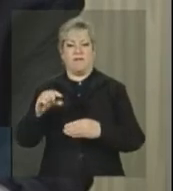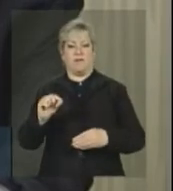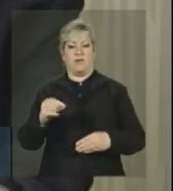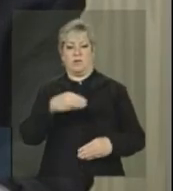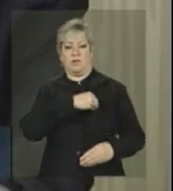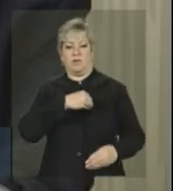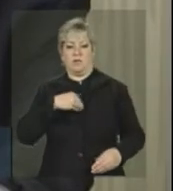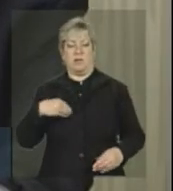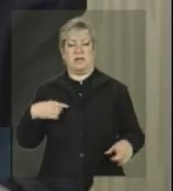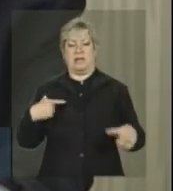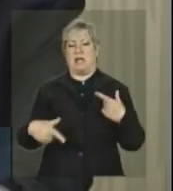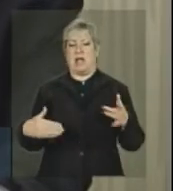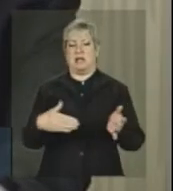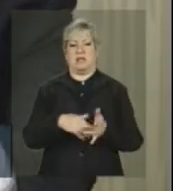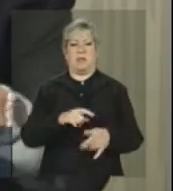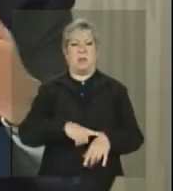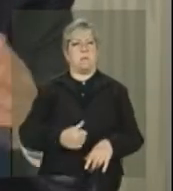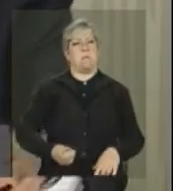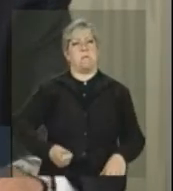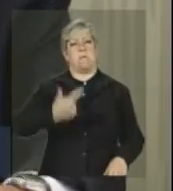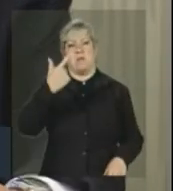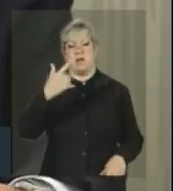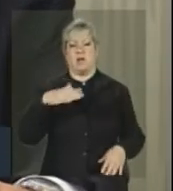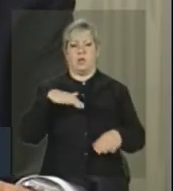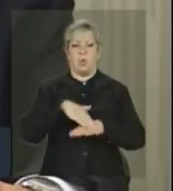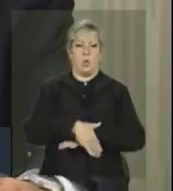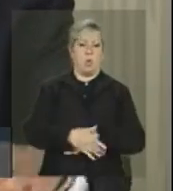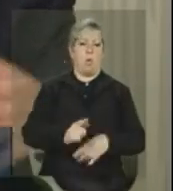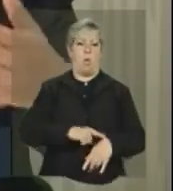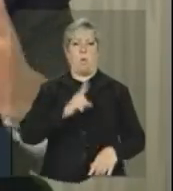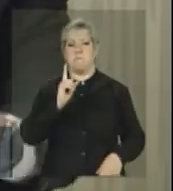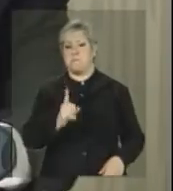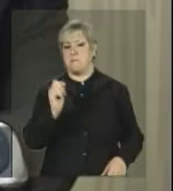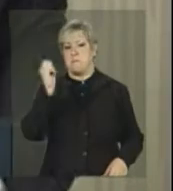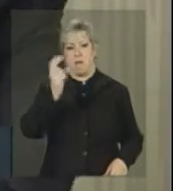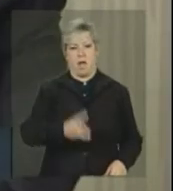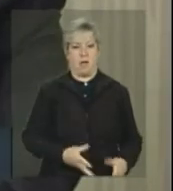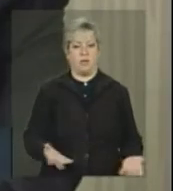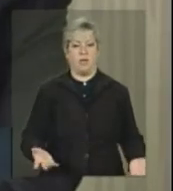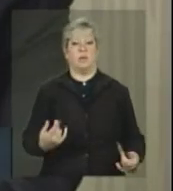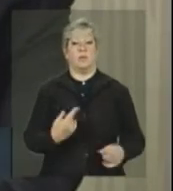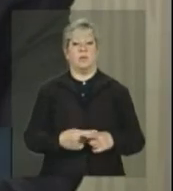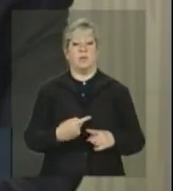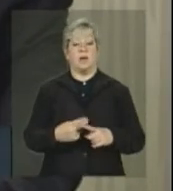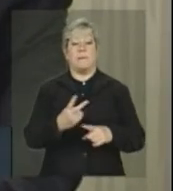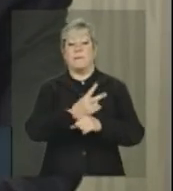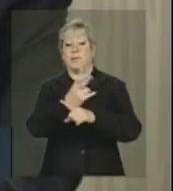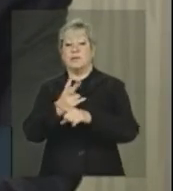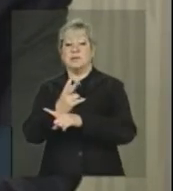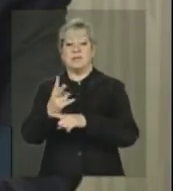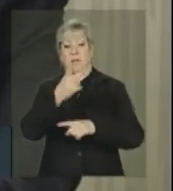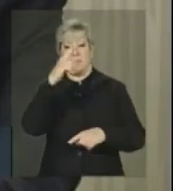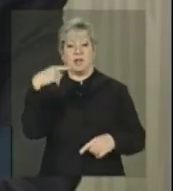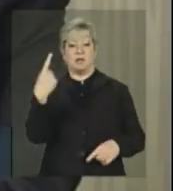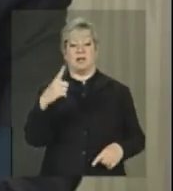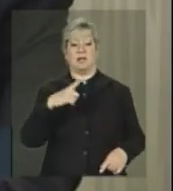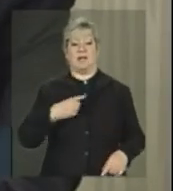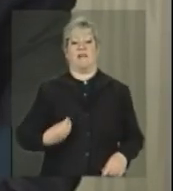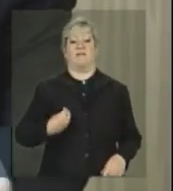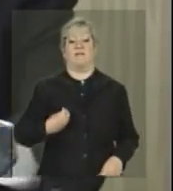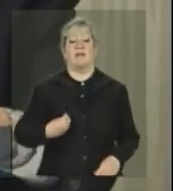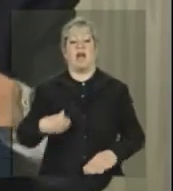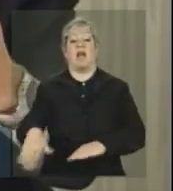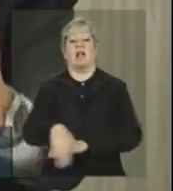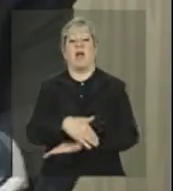em horários até meia-noite, uma hora, em horários alternativos, exatamente para buscar as pessoas que vivem em situação de